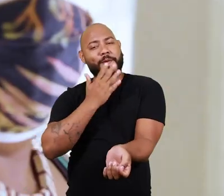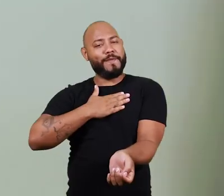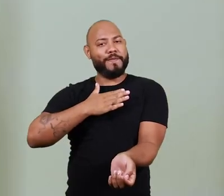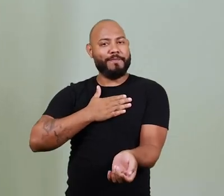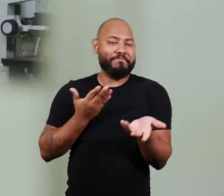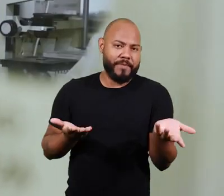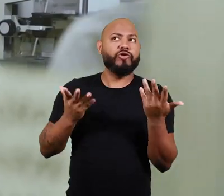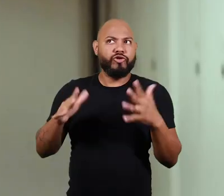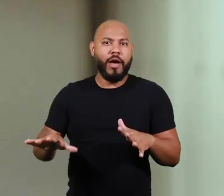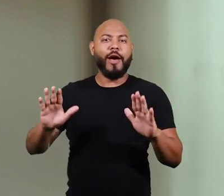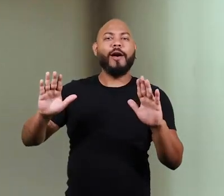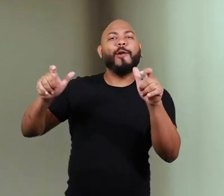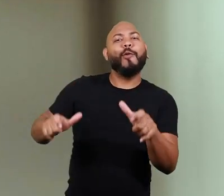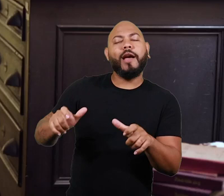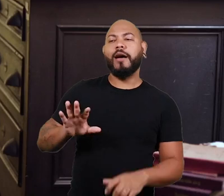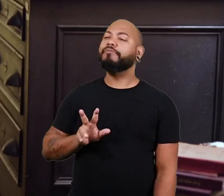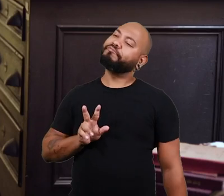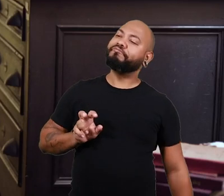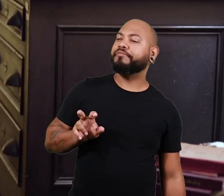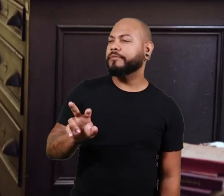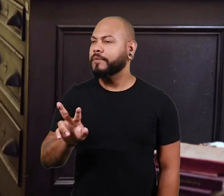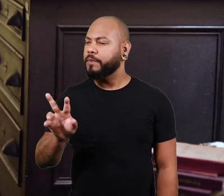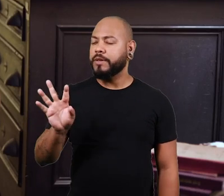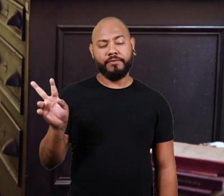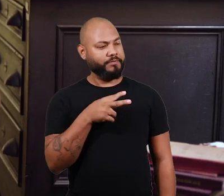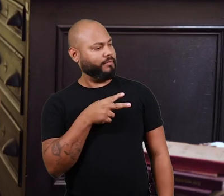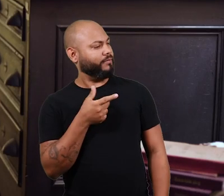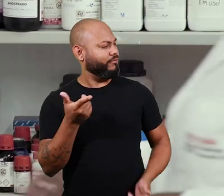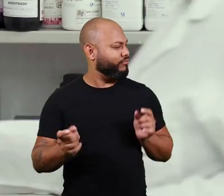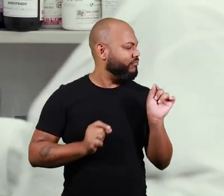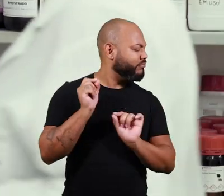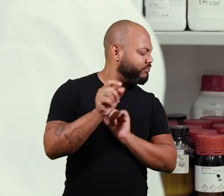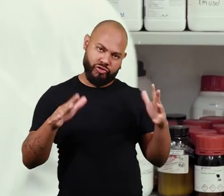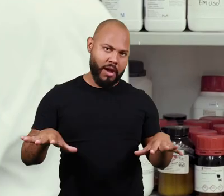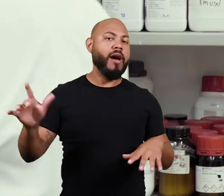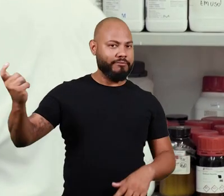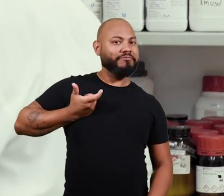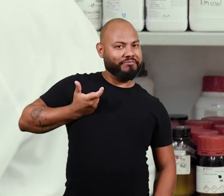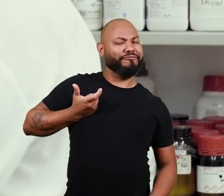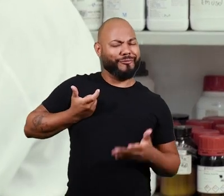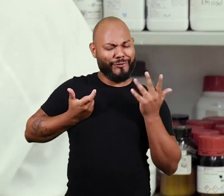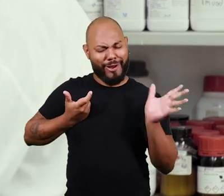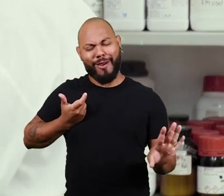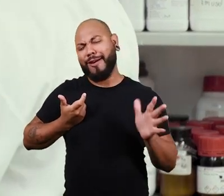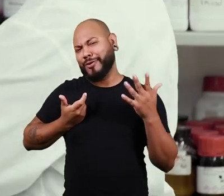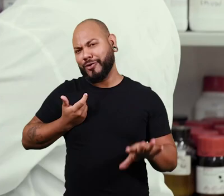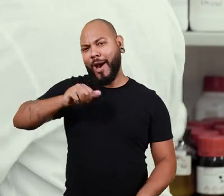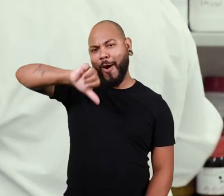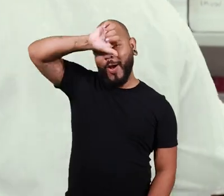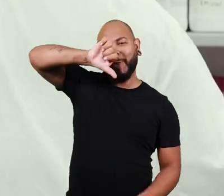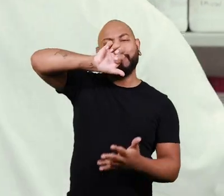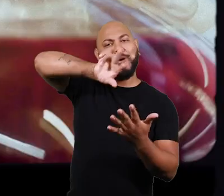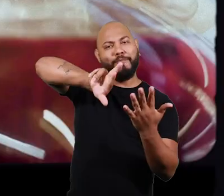você chega, e as pessoas não te reconhecem como pesquisadora, sabe? Eu já me rotulado de todas as profissões, que é uma questão que